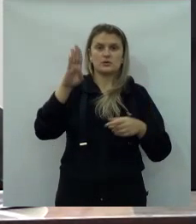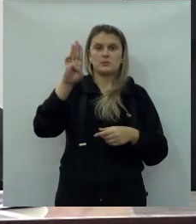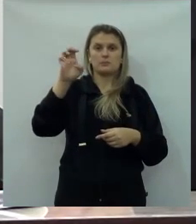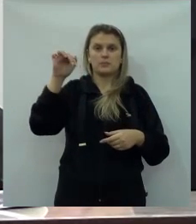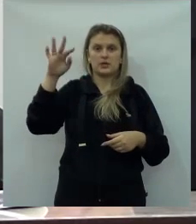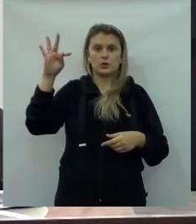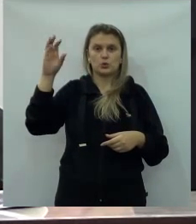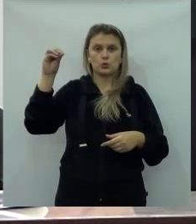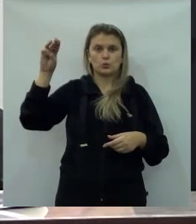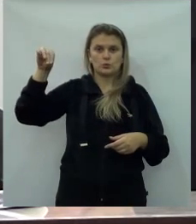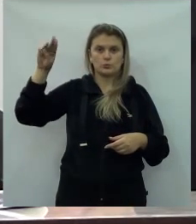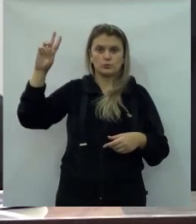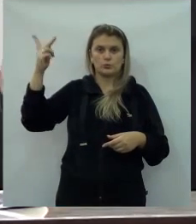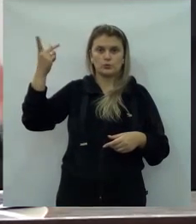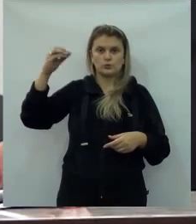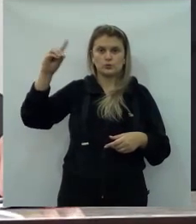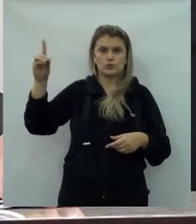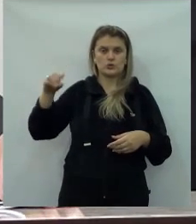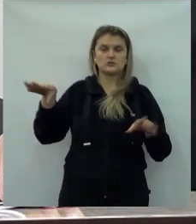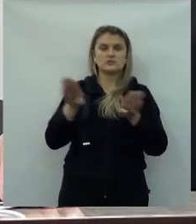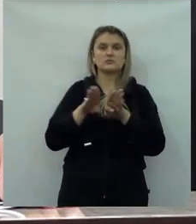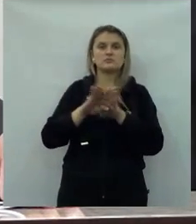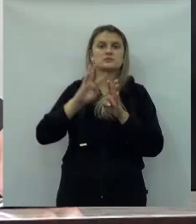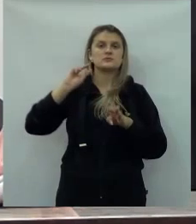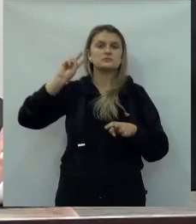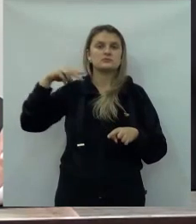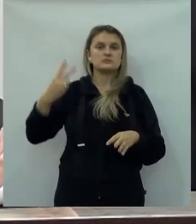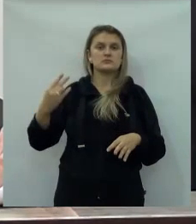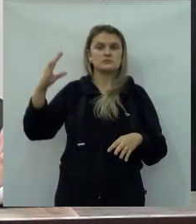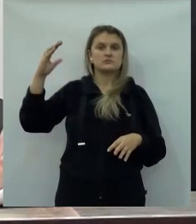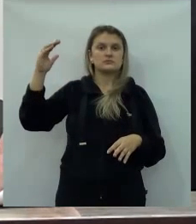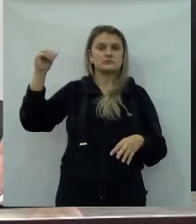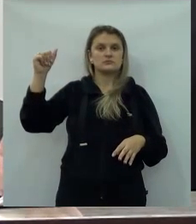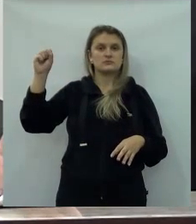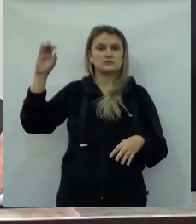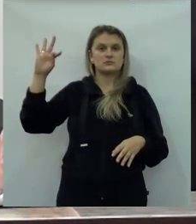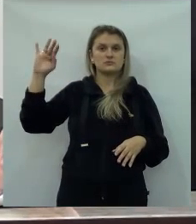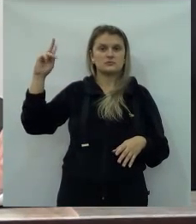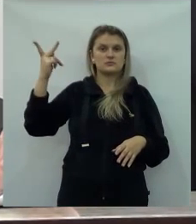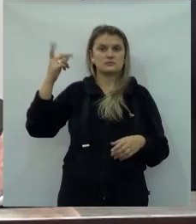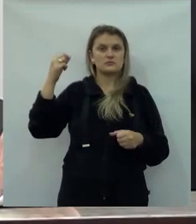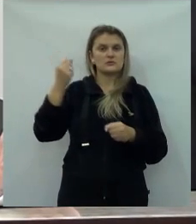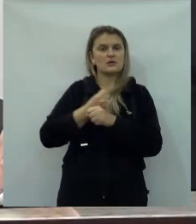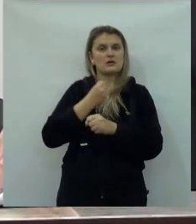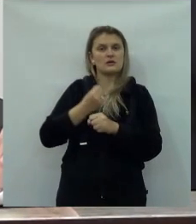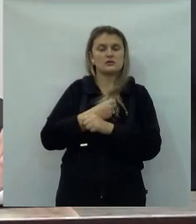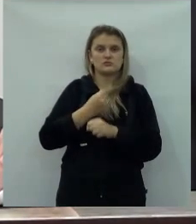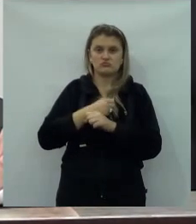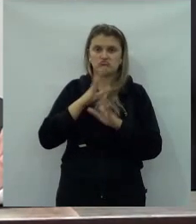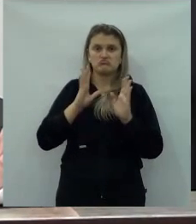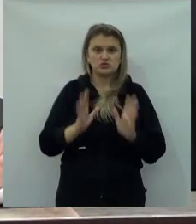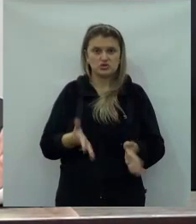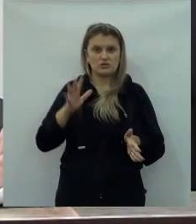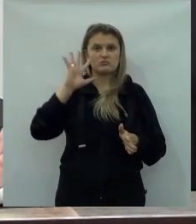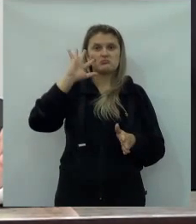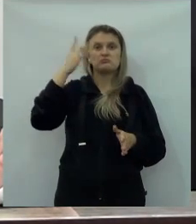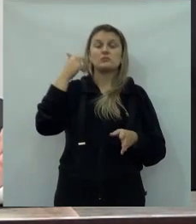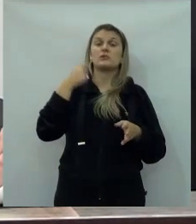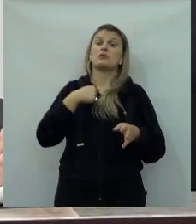Bento Munhoz, que é Castilho, há anos, ainda tanto, já teria sido resolvido.